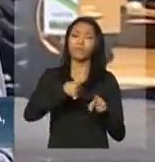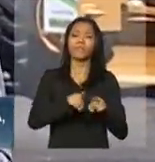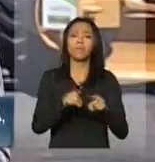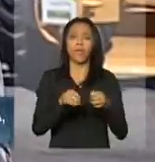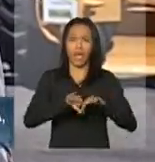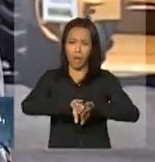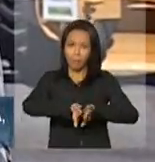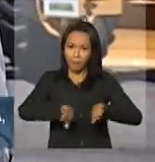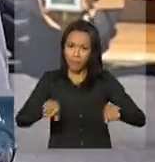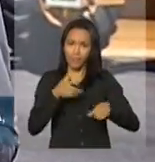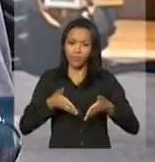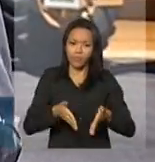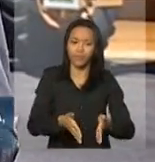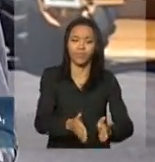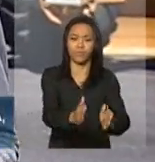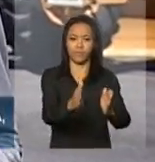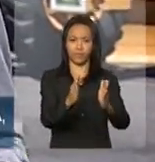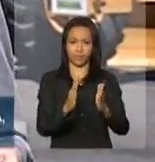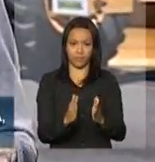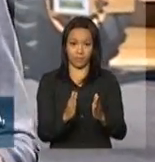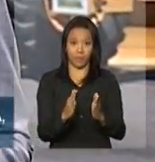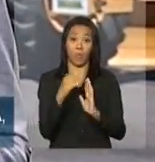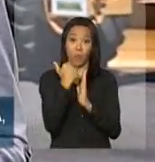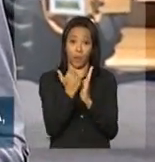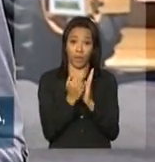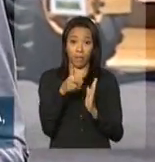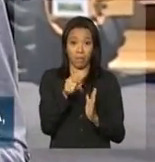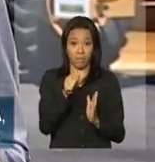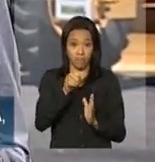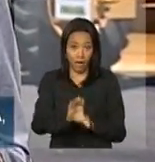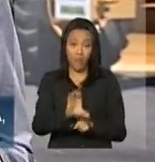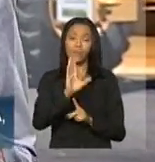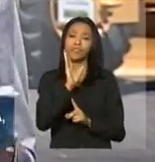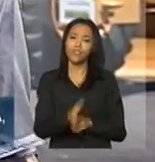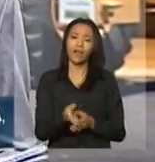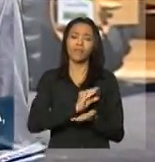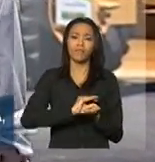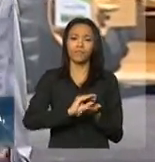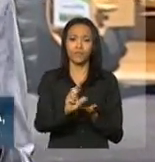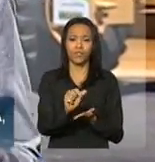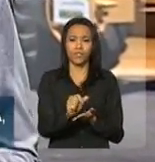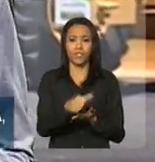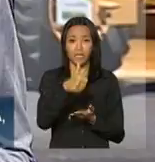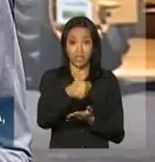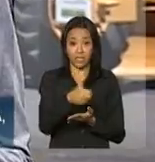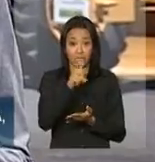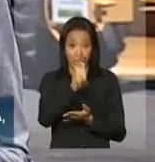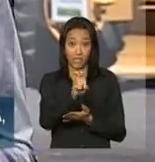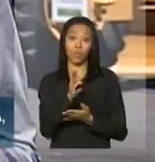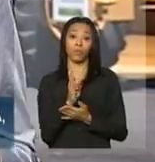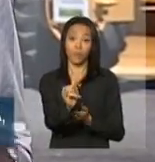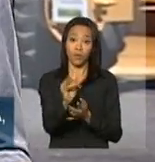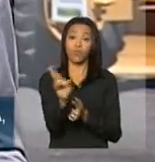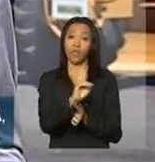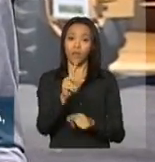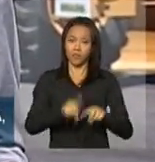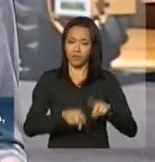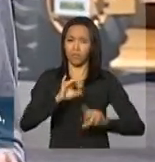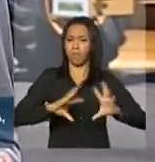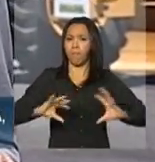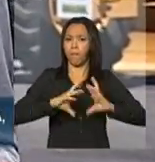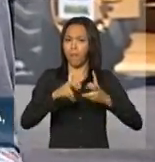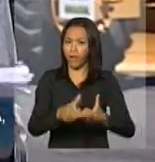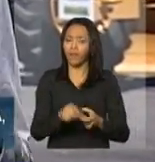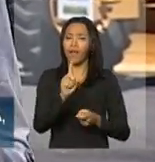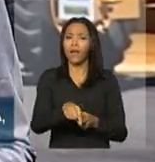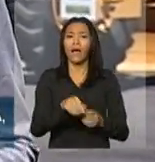de estradas vicinais. O Programa PAC-Equipamentos já investiu 5 bilhões de reais nas máquinas, que são destinadas a